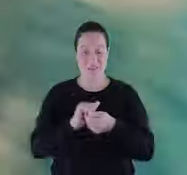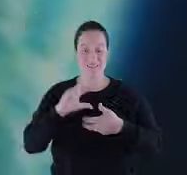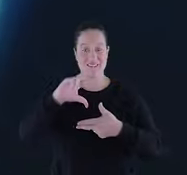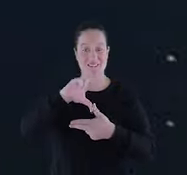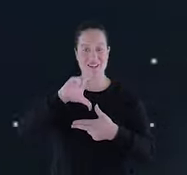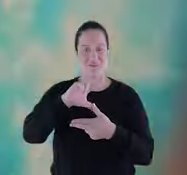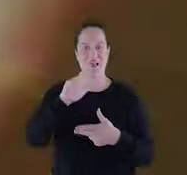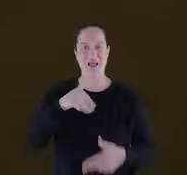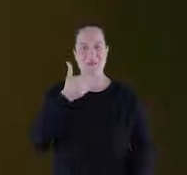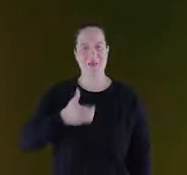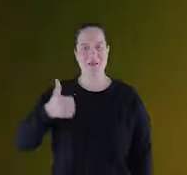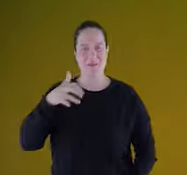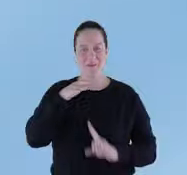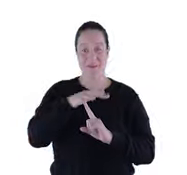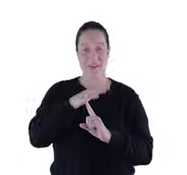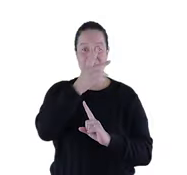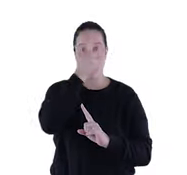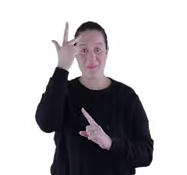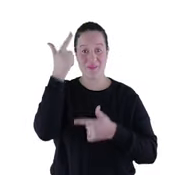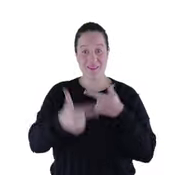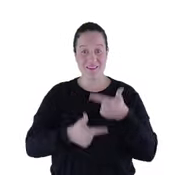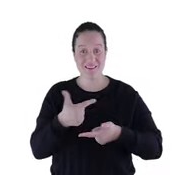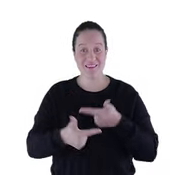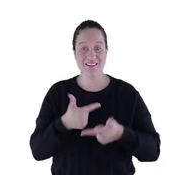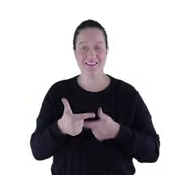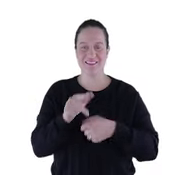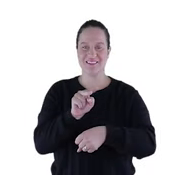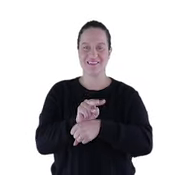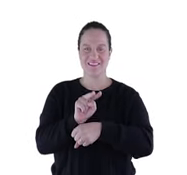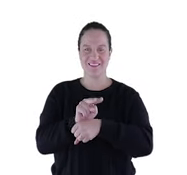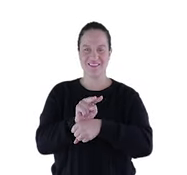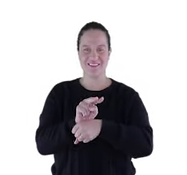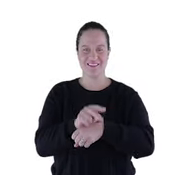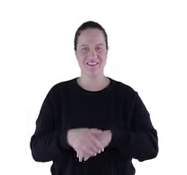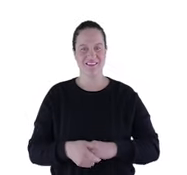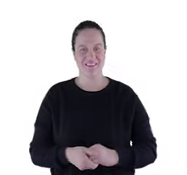vida com a Senepar é melhor. Para na terra de gente que trabalha e cuida. Obrigado.